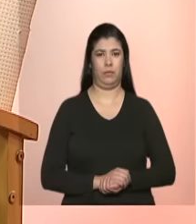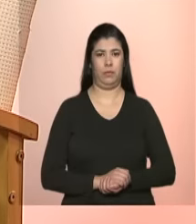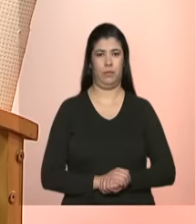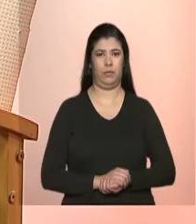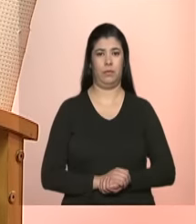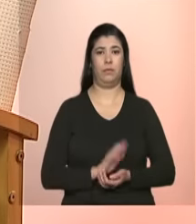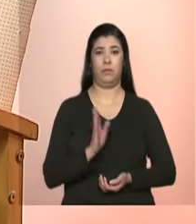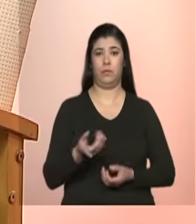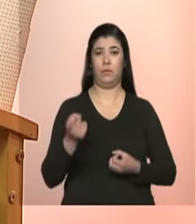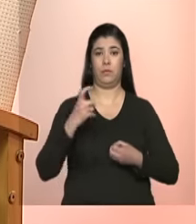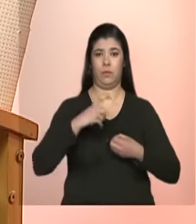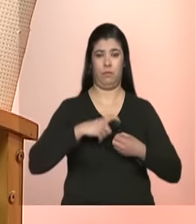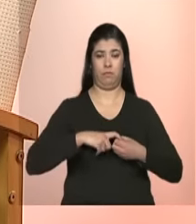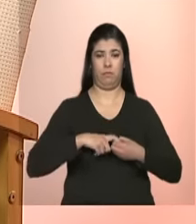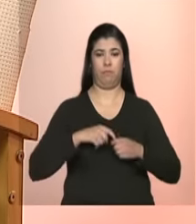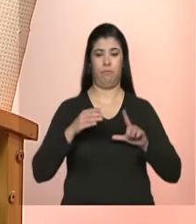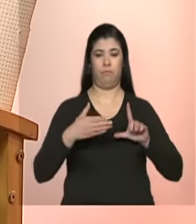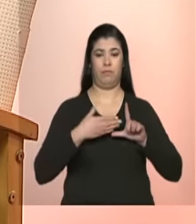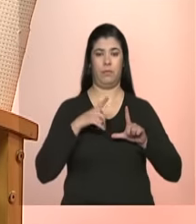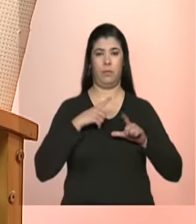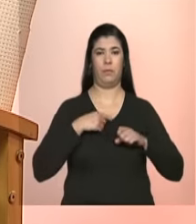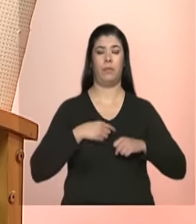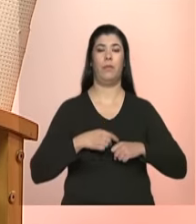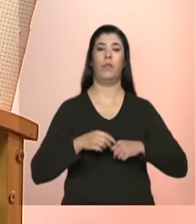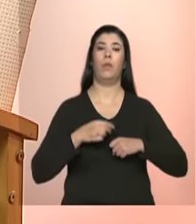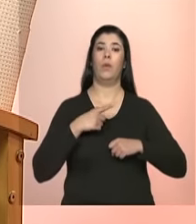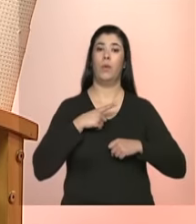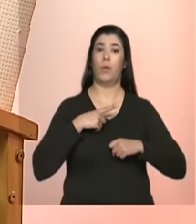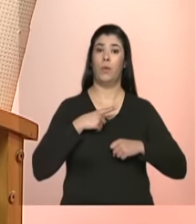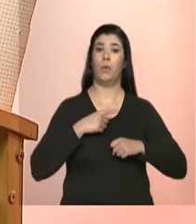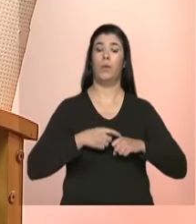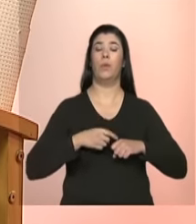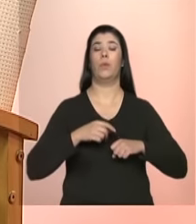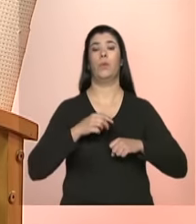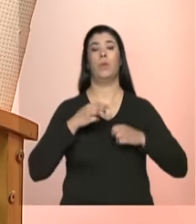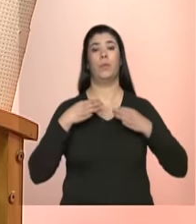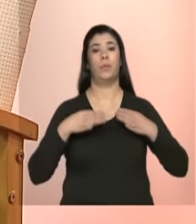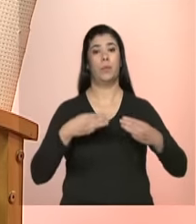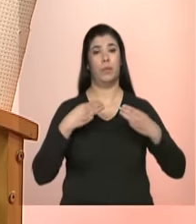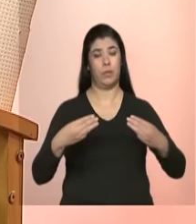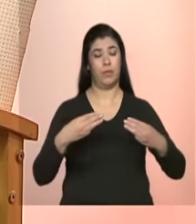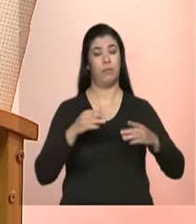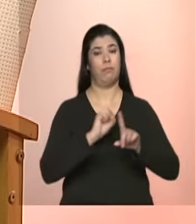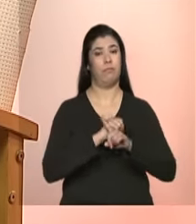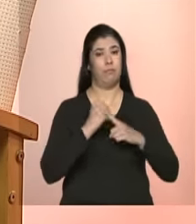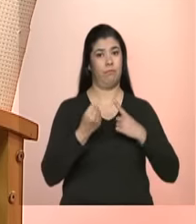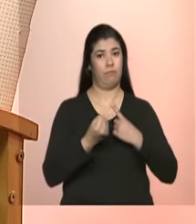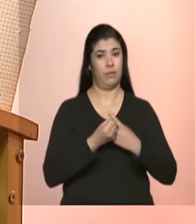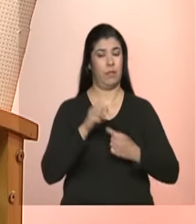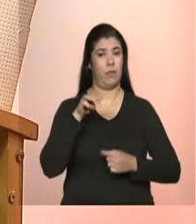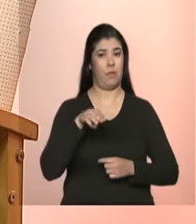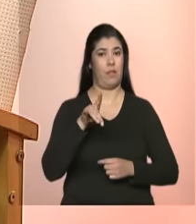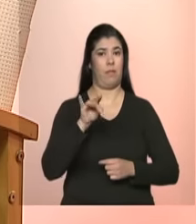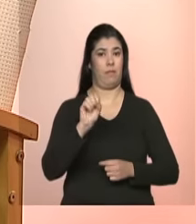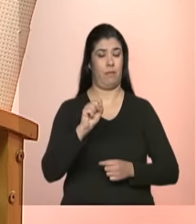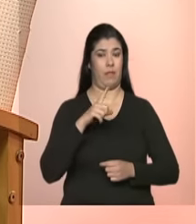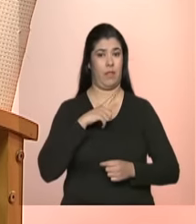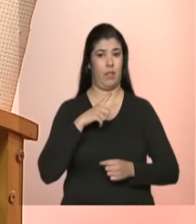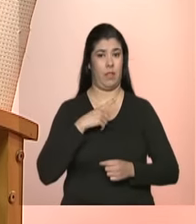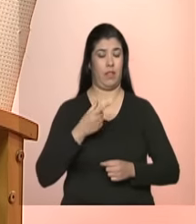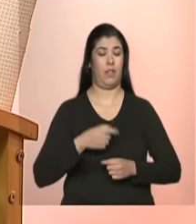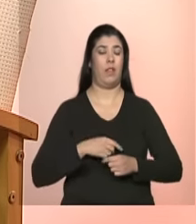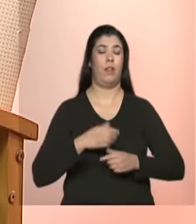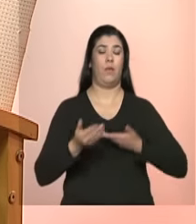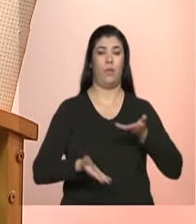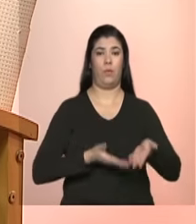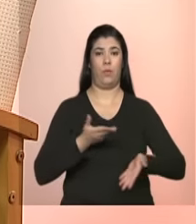voltamos com a teleconferência do Ministério do Desenvolvimento Social e Combate à Fome hoje tratando dos serviços de acolhimento no